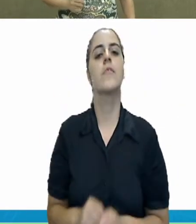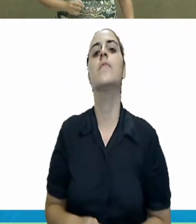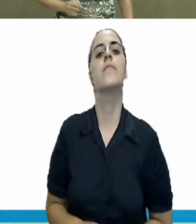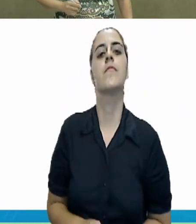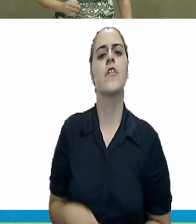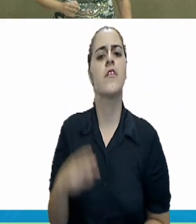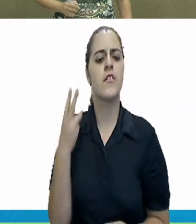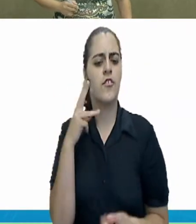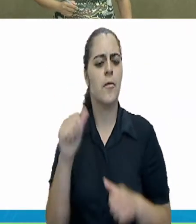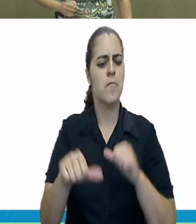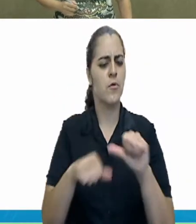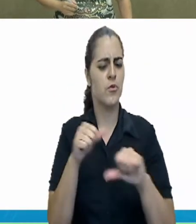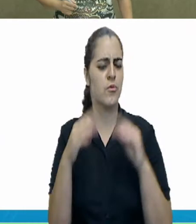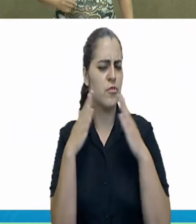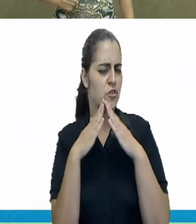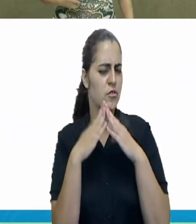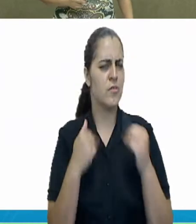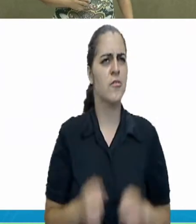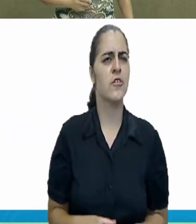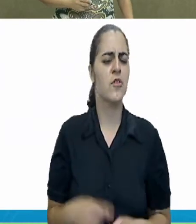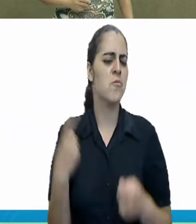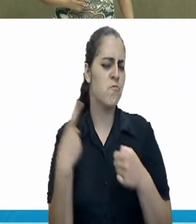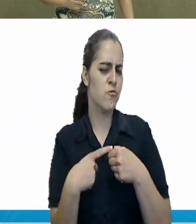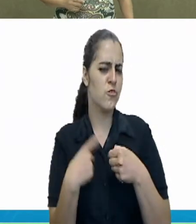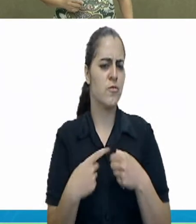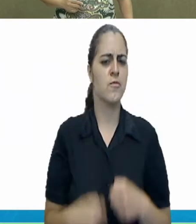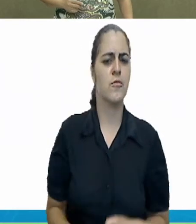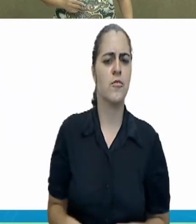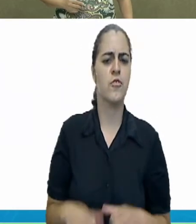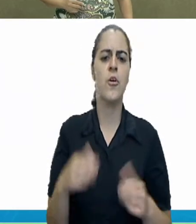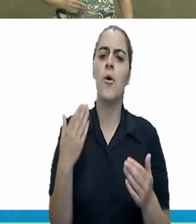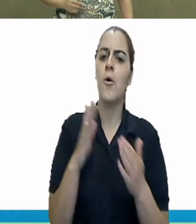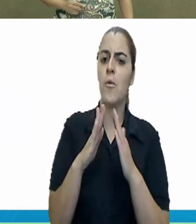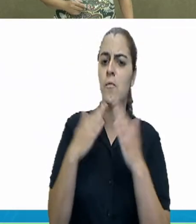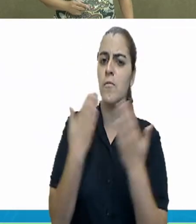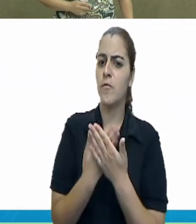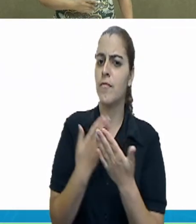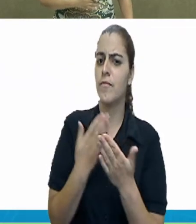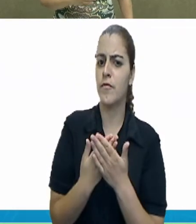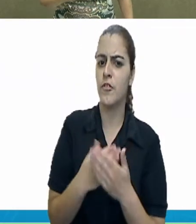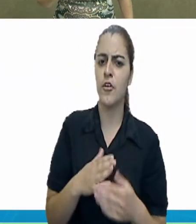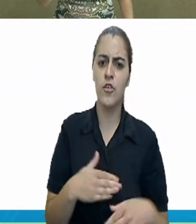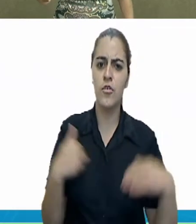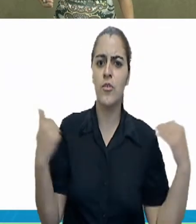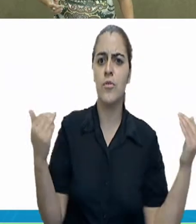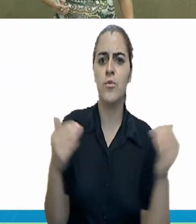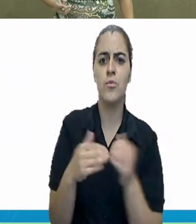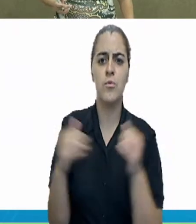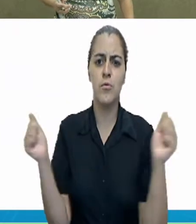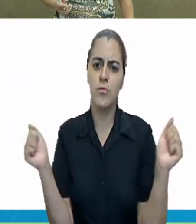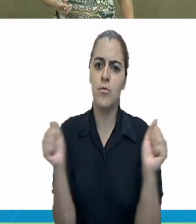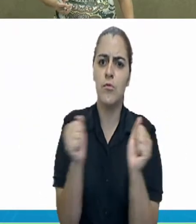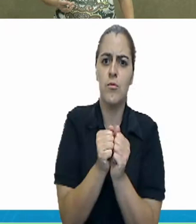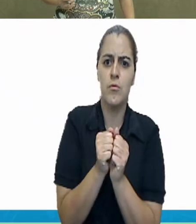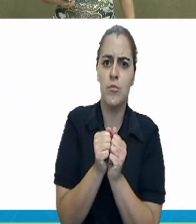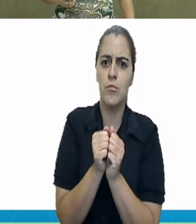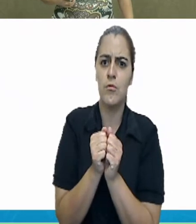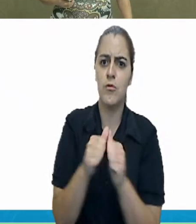Você já mudou de casa, de cidade ou de escola? E de tudo isso junto.